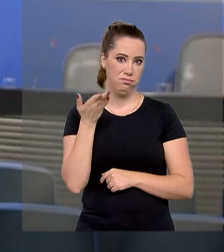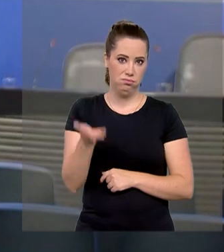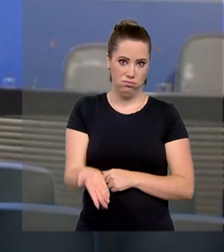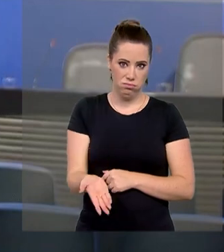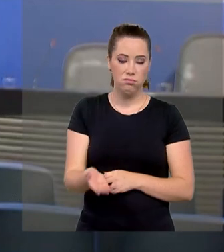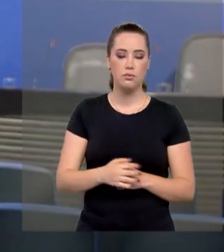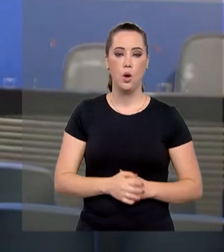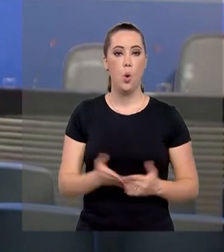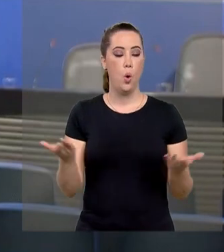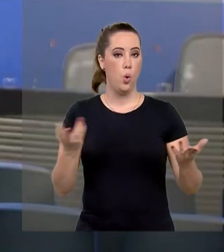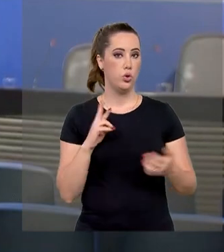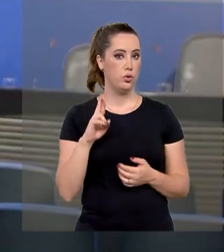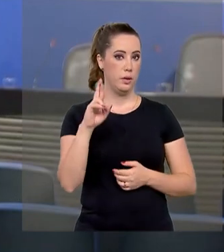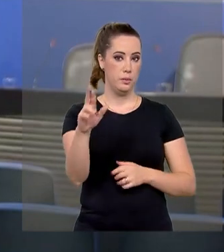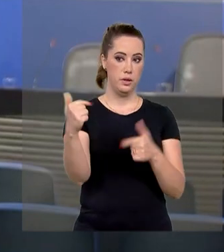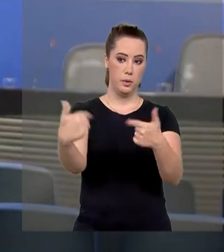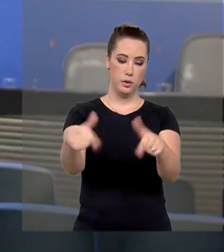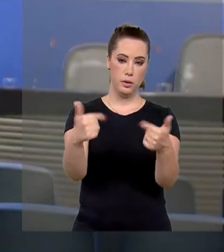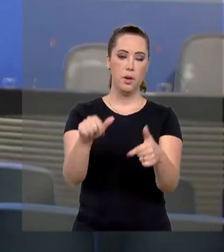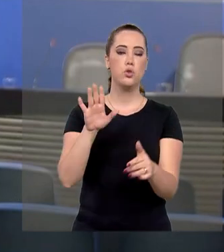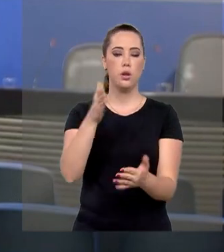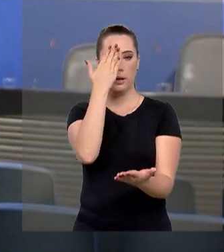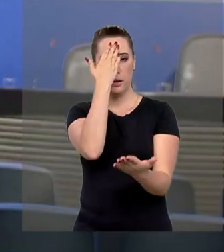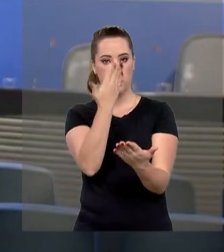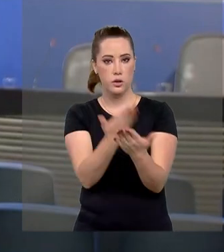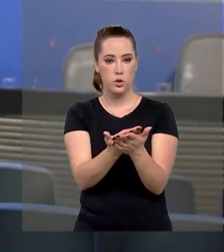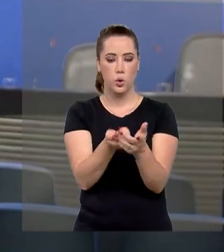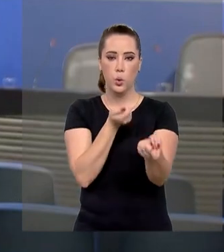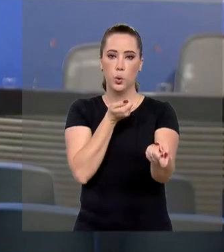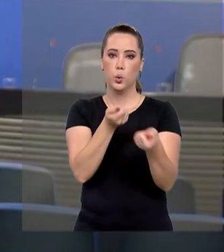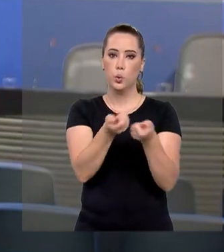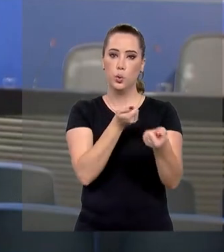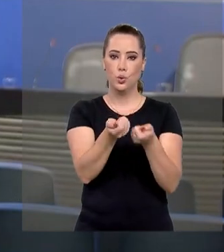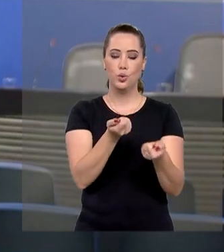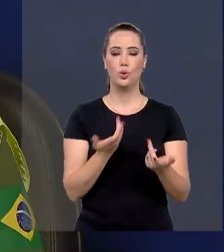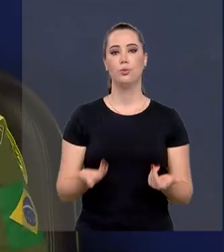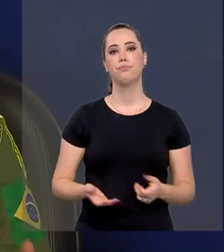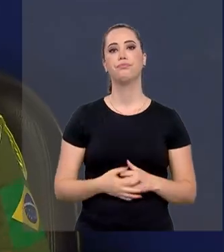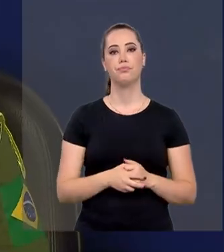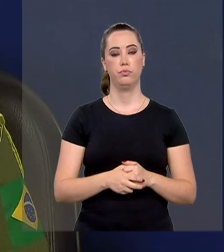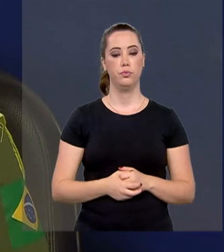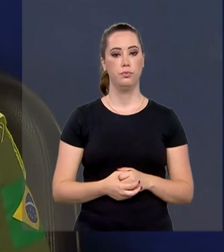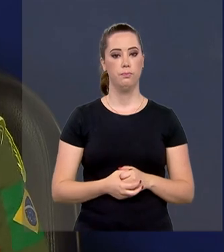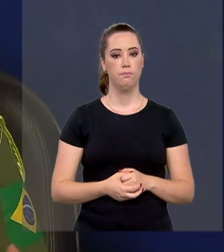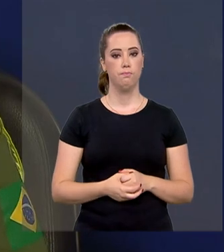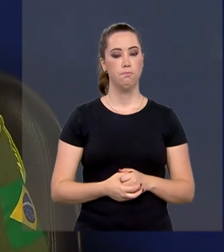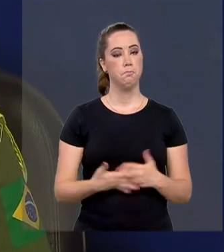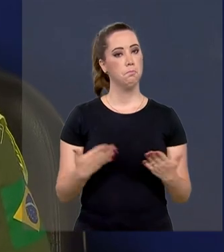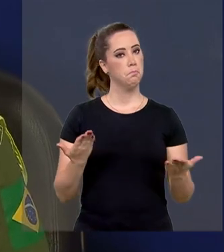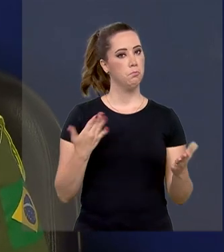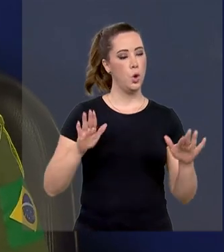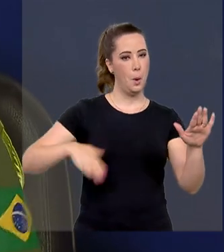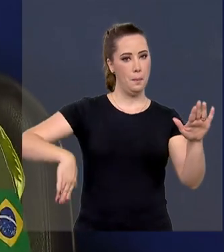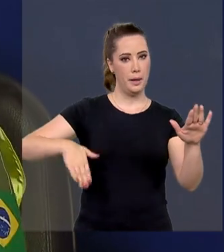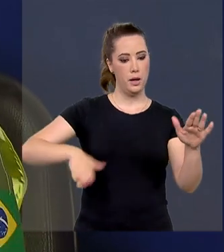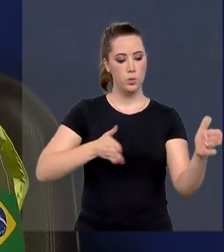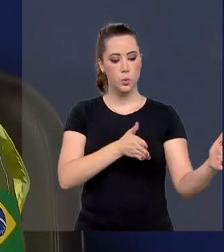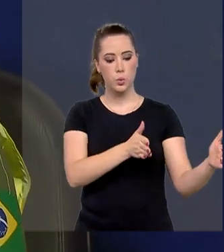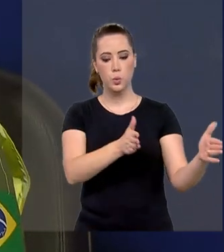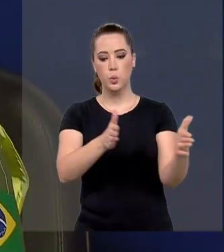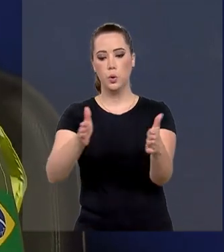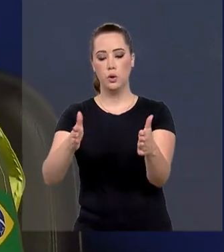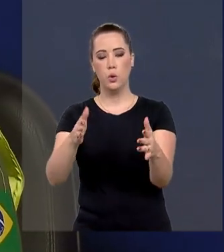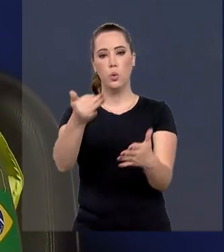responsáveis pela operação já acreditam no controle do desastre. Em uma faixa de praia, o óleo